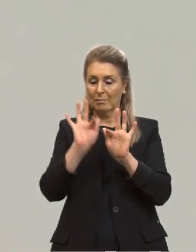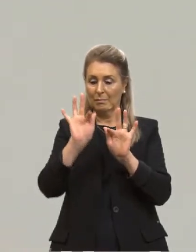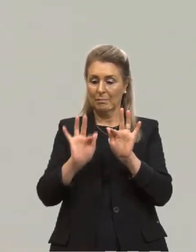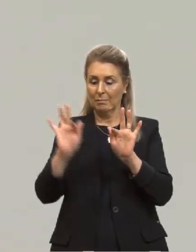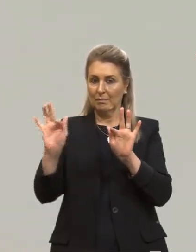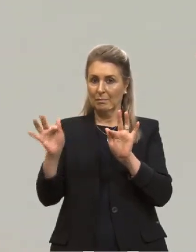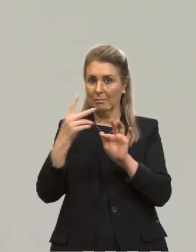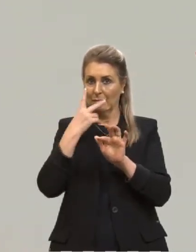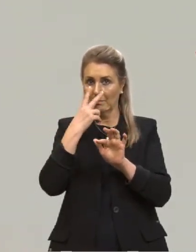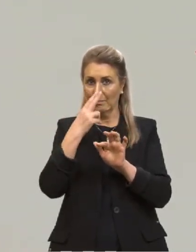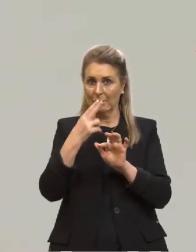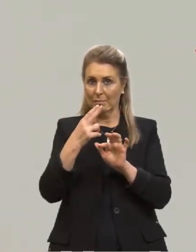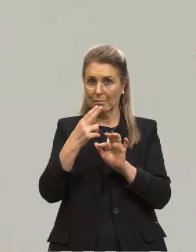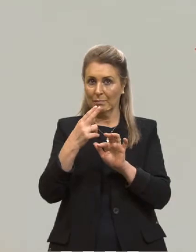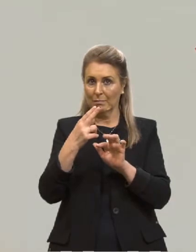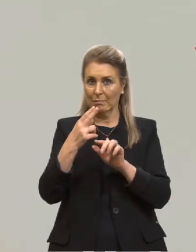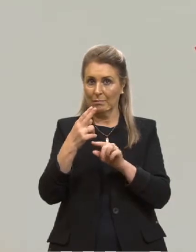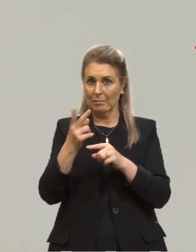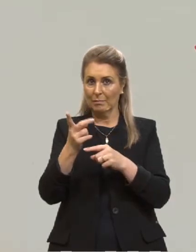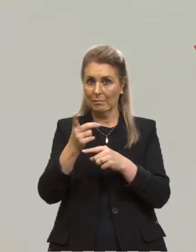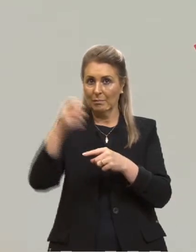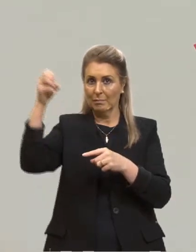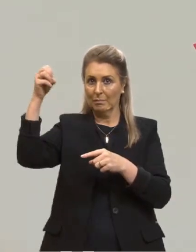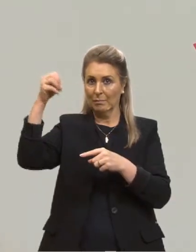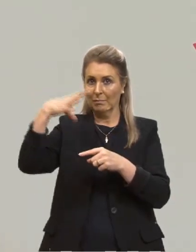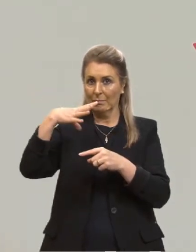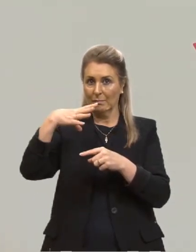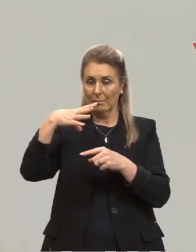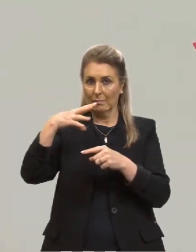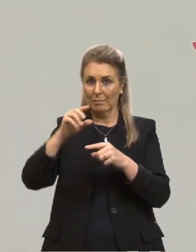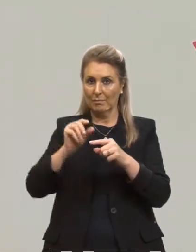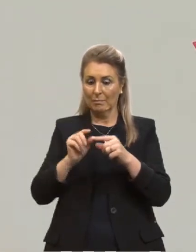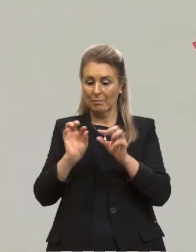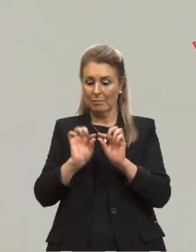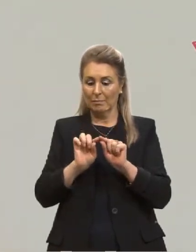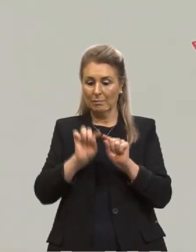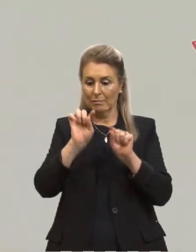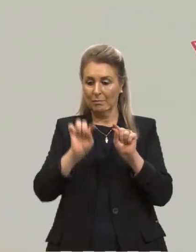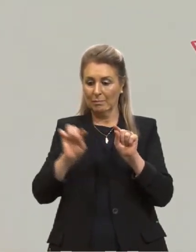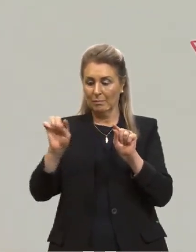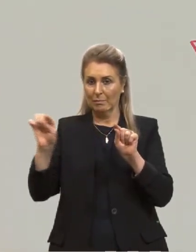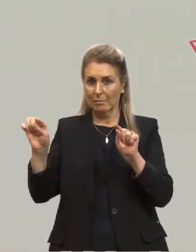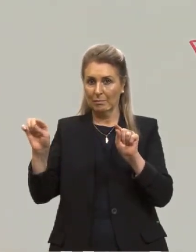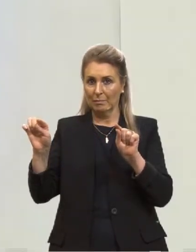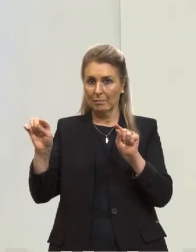igual à velocidade da luz sobre o comprimento de onda.